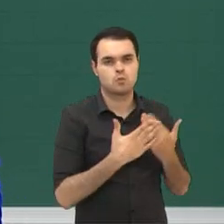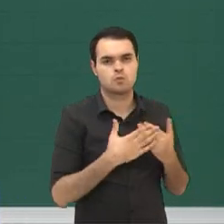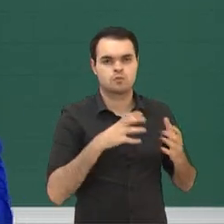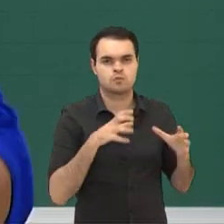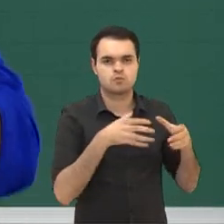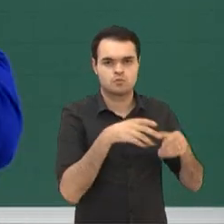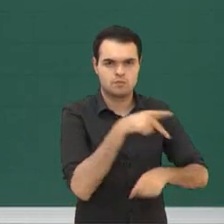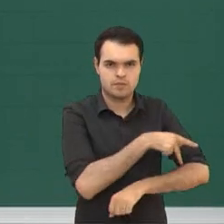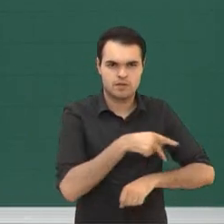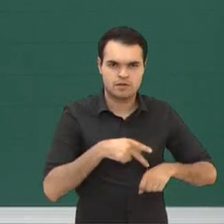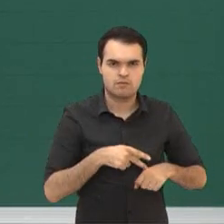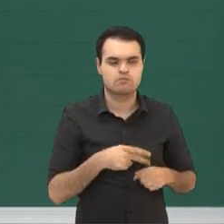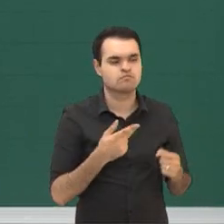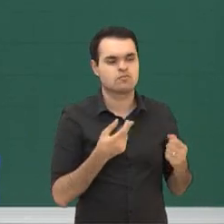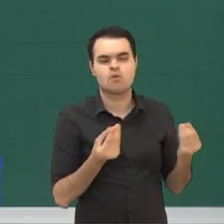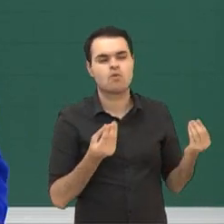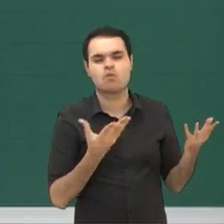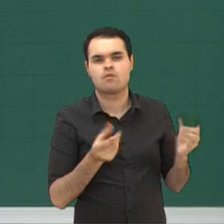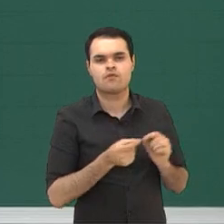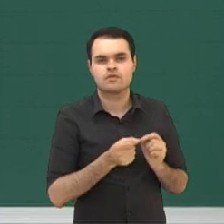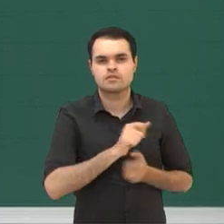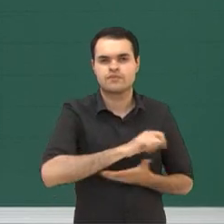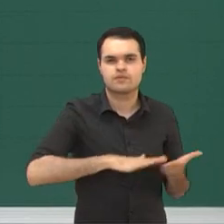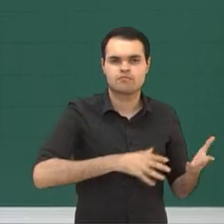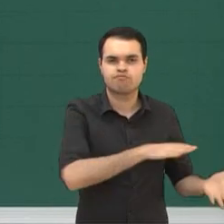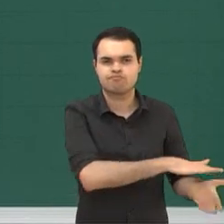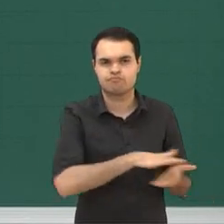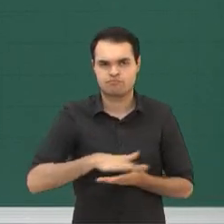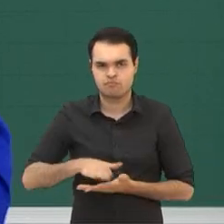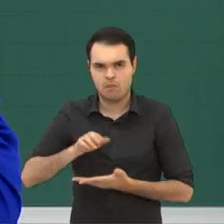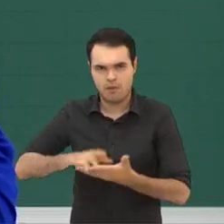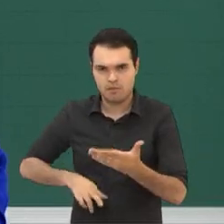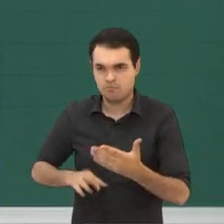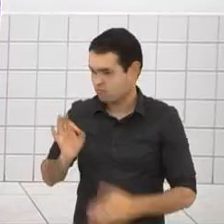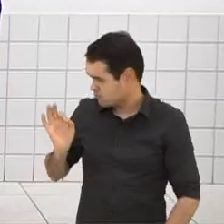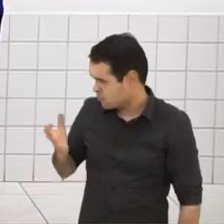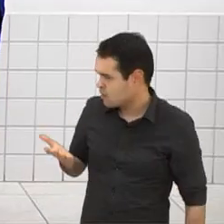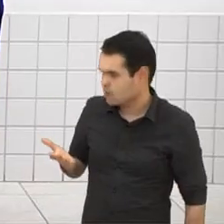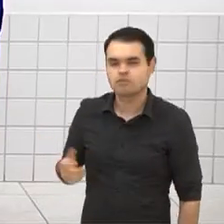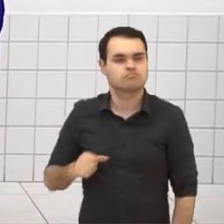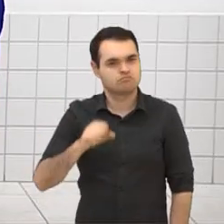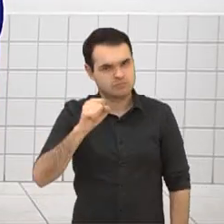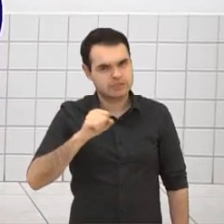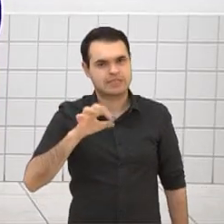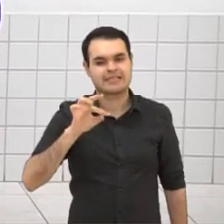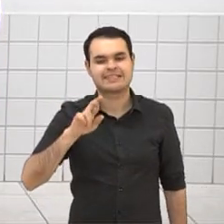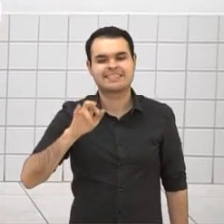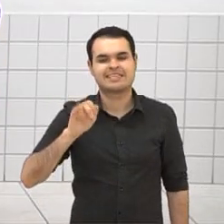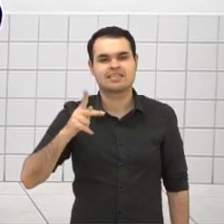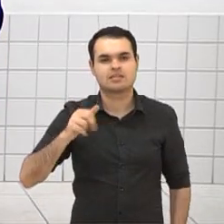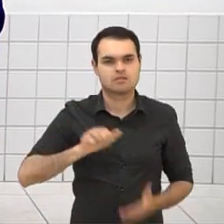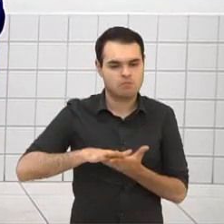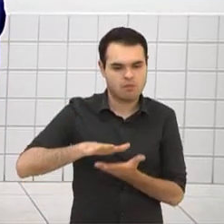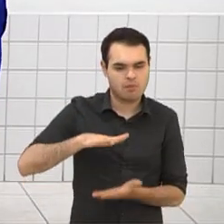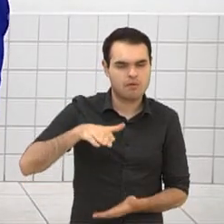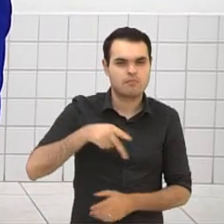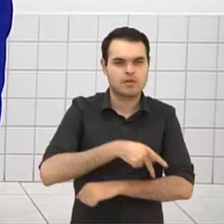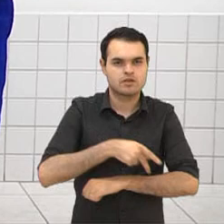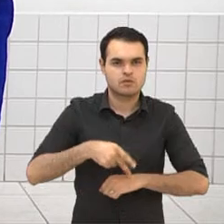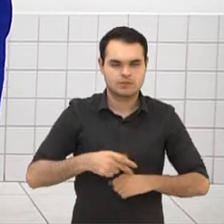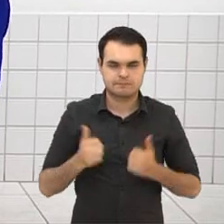a sua equipe pedagógica, para ver a possibilidade da retirada do material impresso, né, professor Carlos? As trilhas pedagógicas. Exatamente. Teacher,